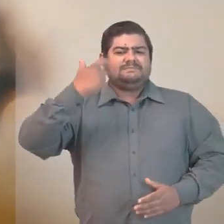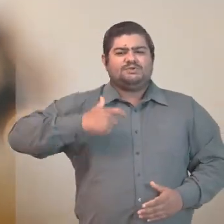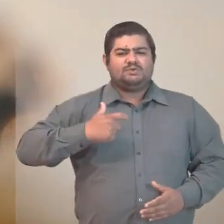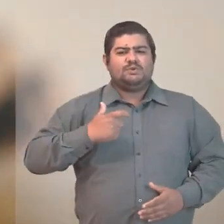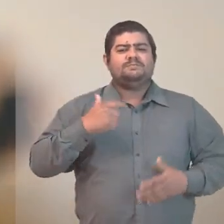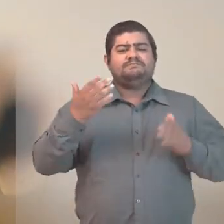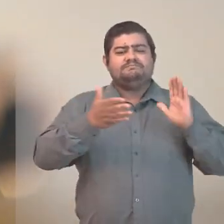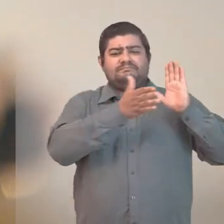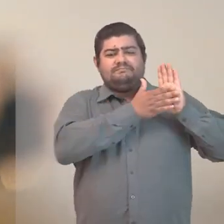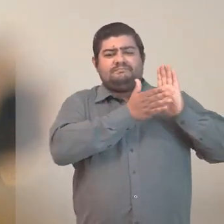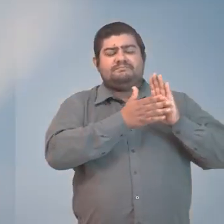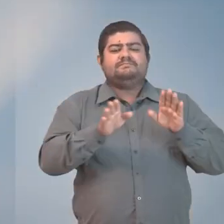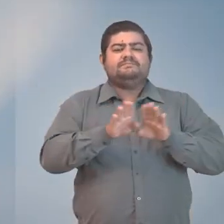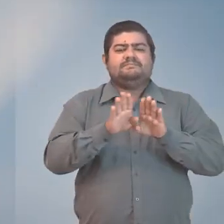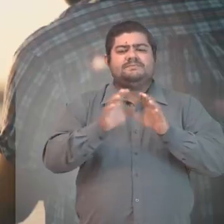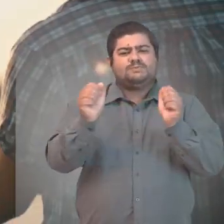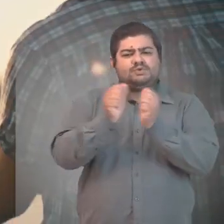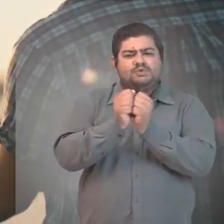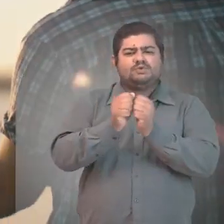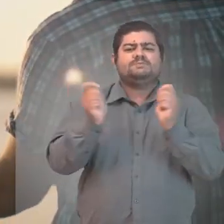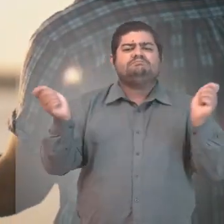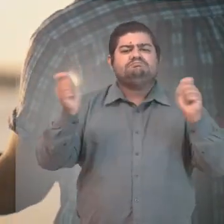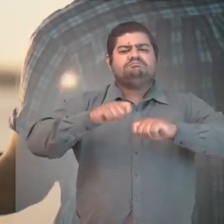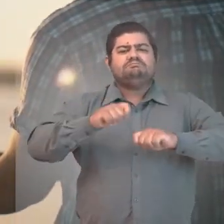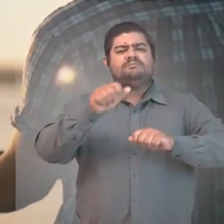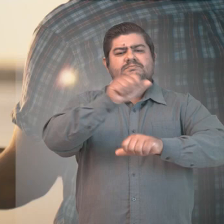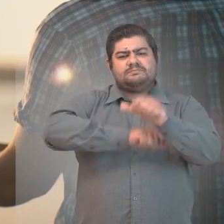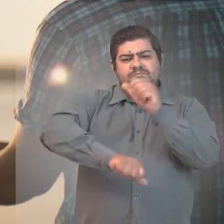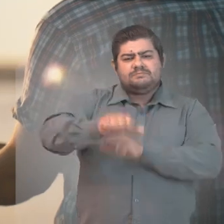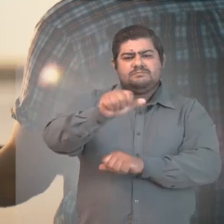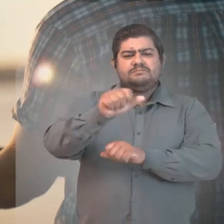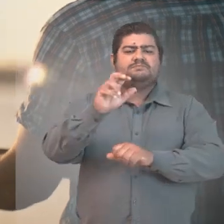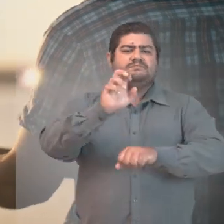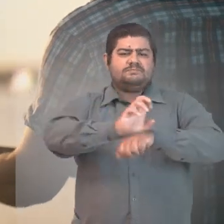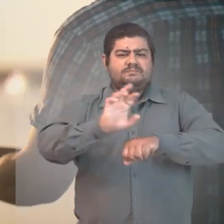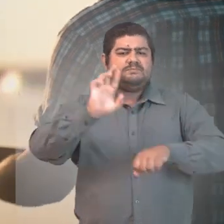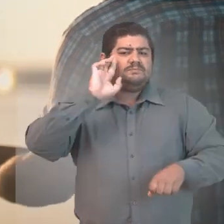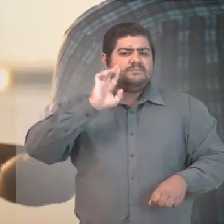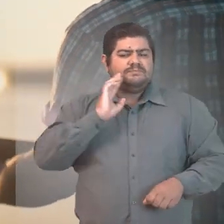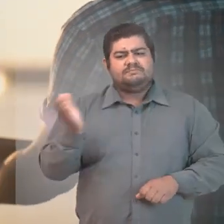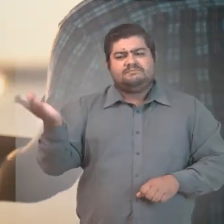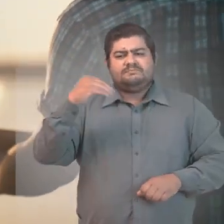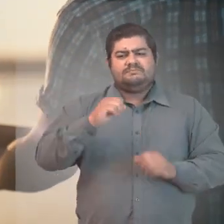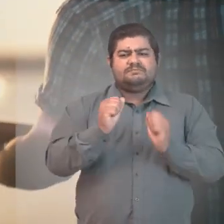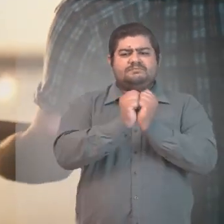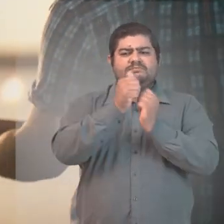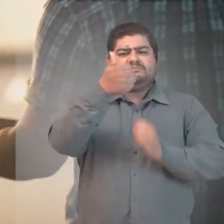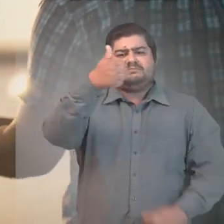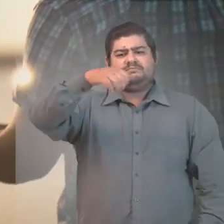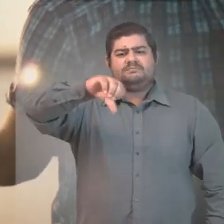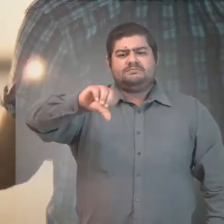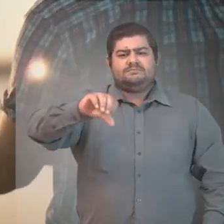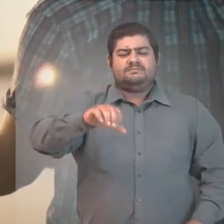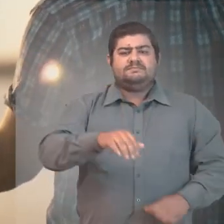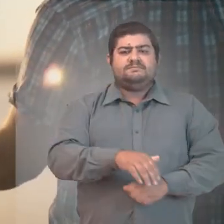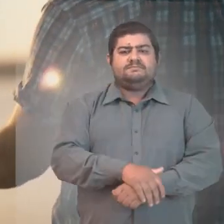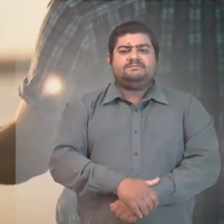de Marias e Francisco Léo Moraes, governador 19.